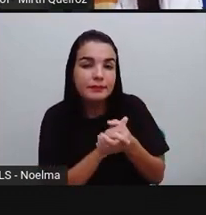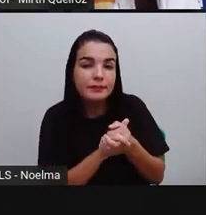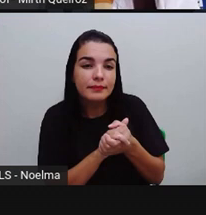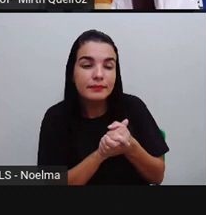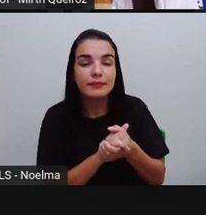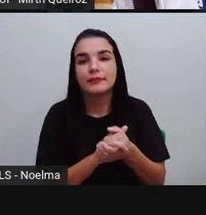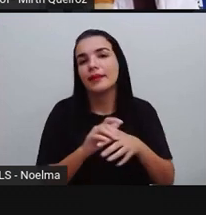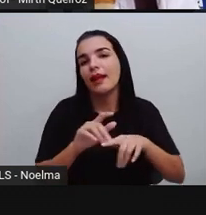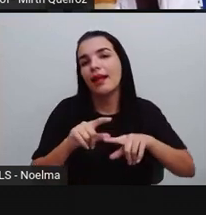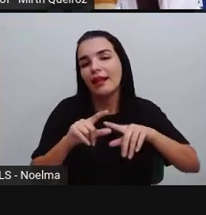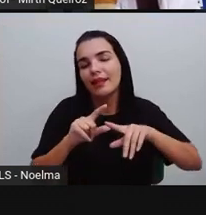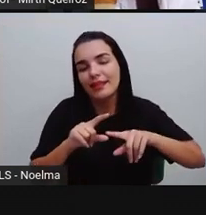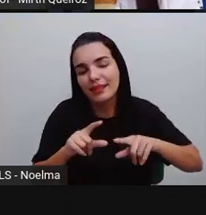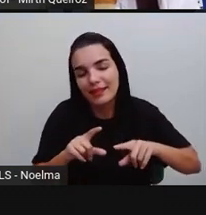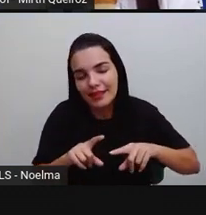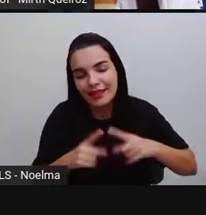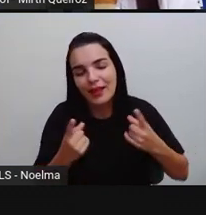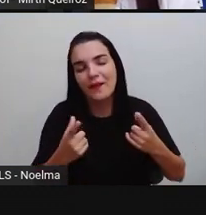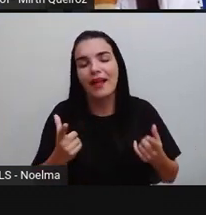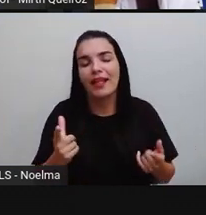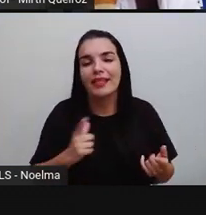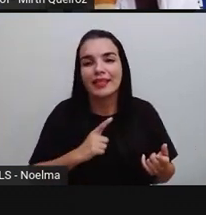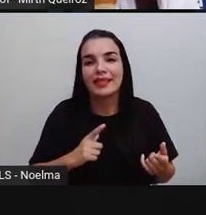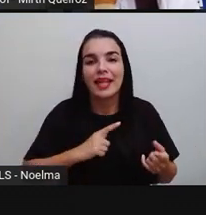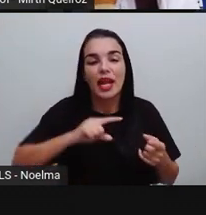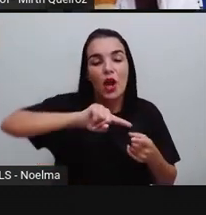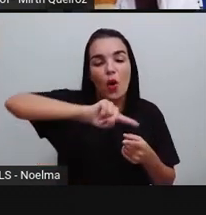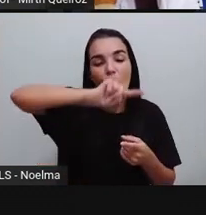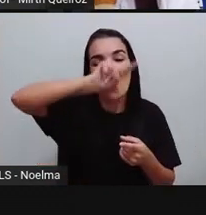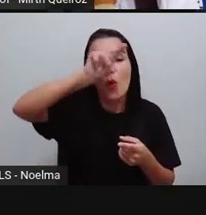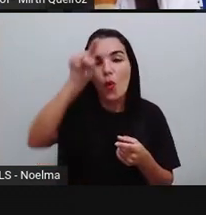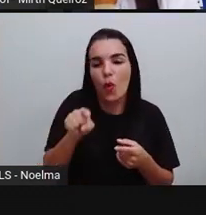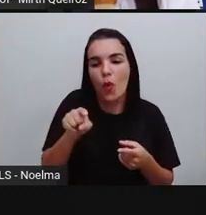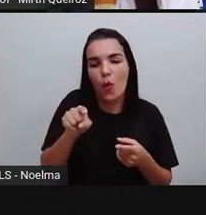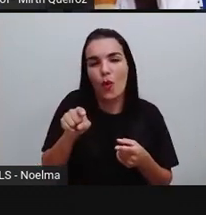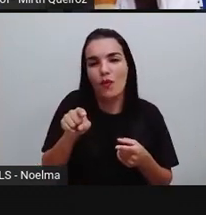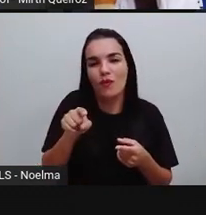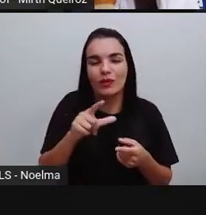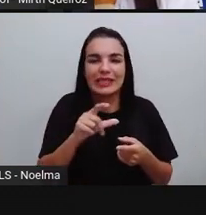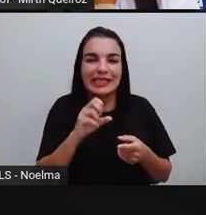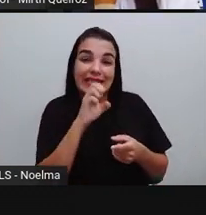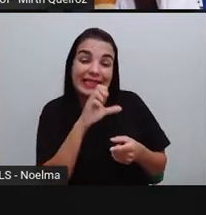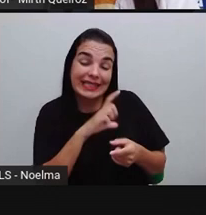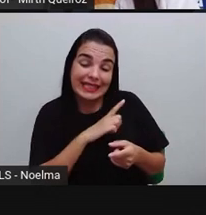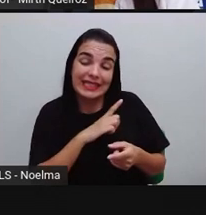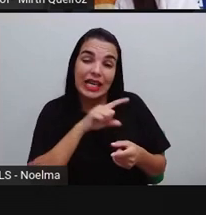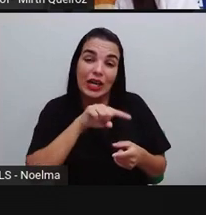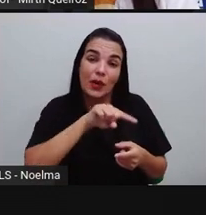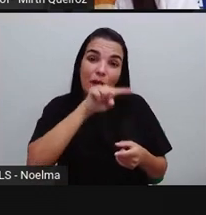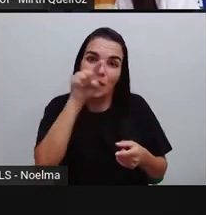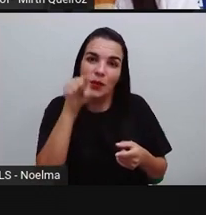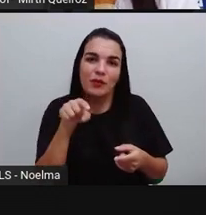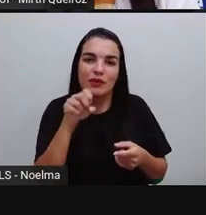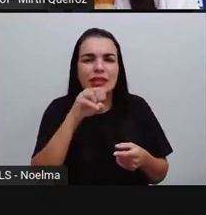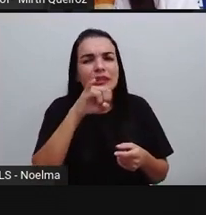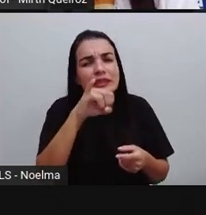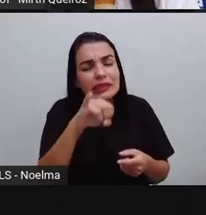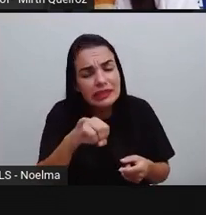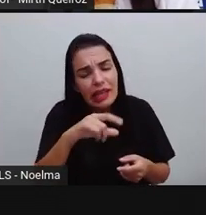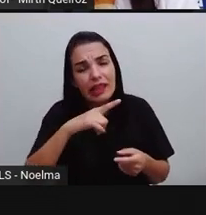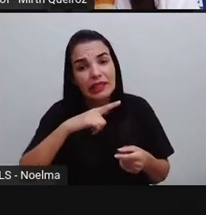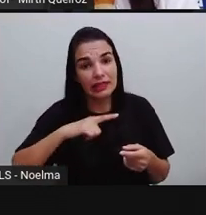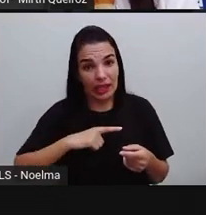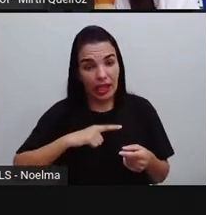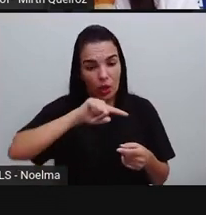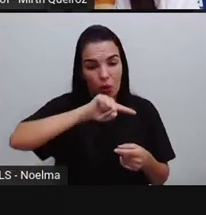Ela apresenta uma curva, né? Ela apresenta aqui uma curva. Se ela